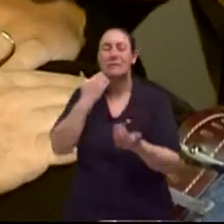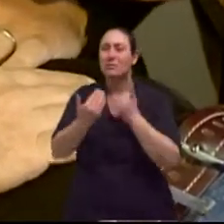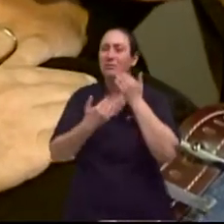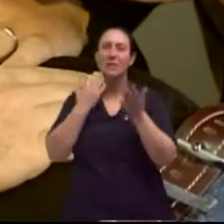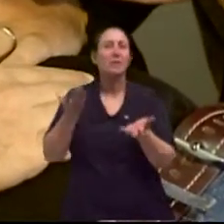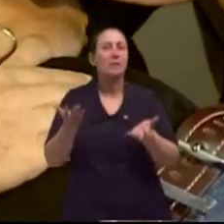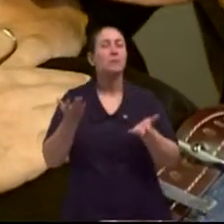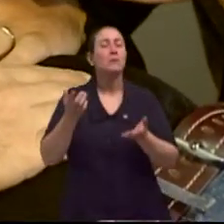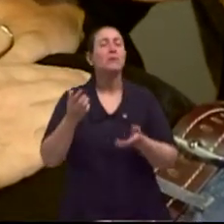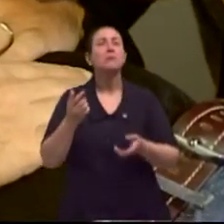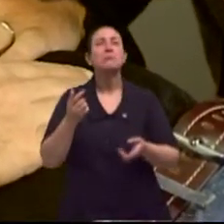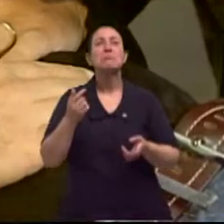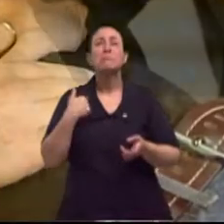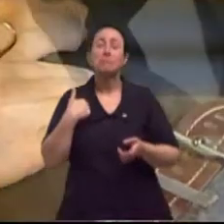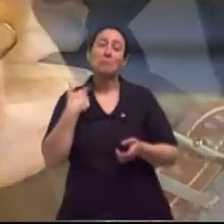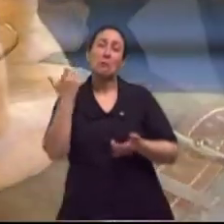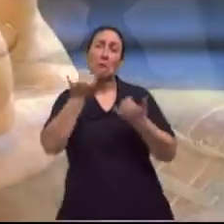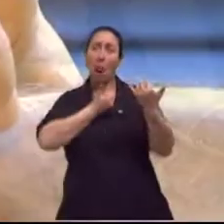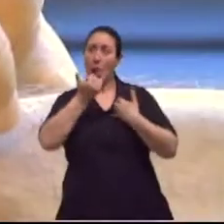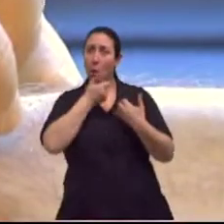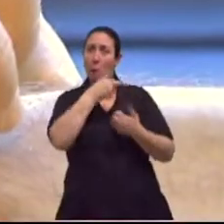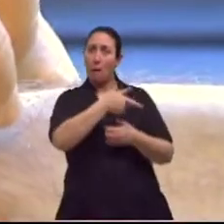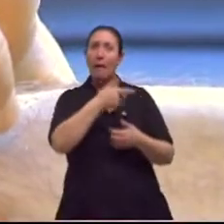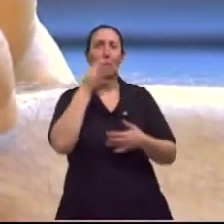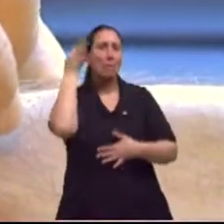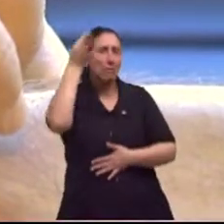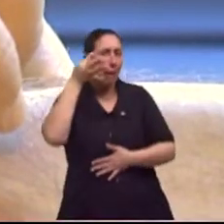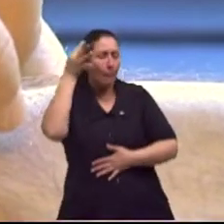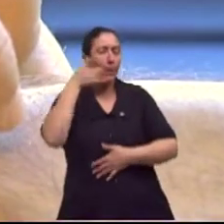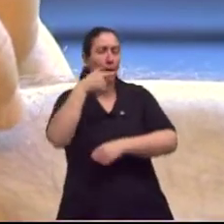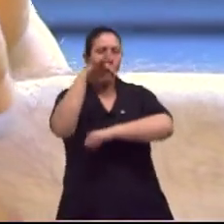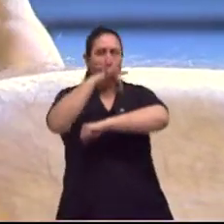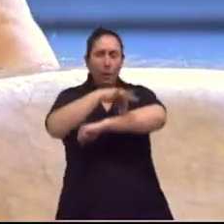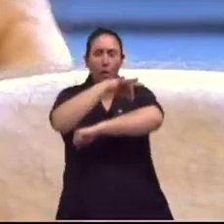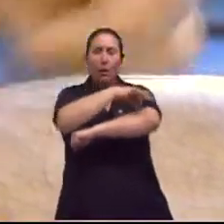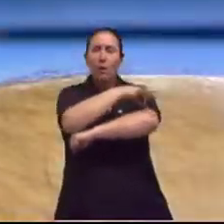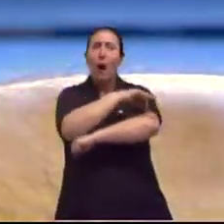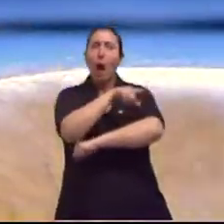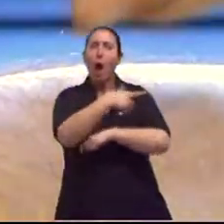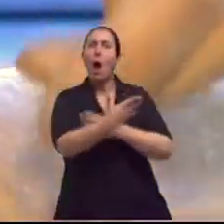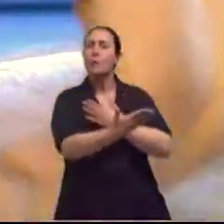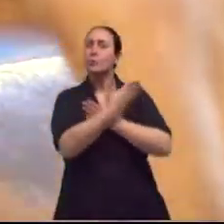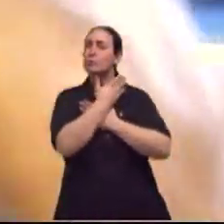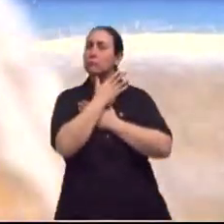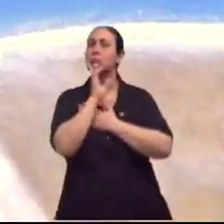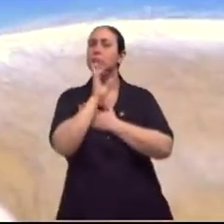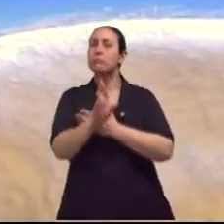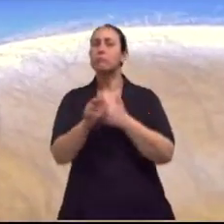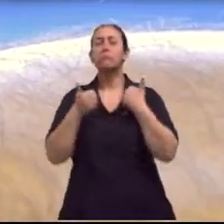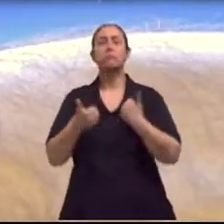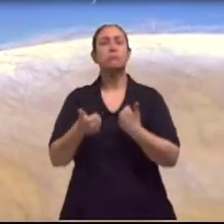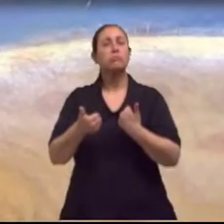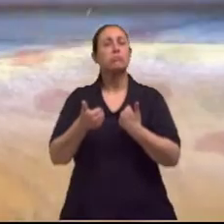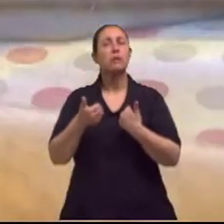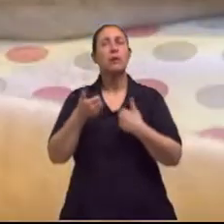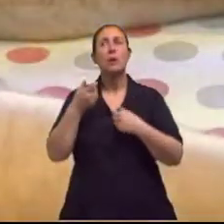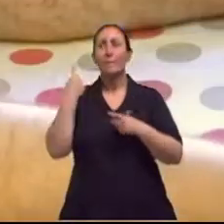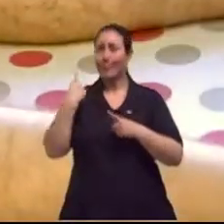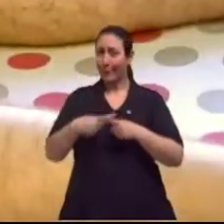paliativo. Eu vi que a terapia em si, aplicada, tem resultados fantásticos. Além de que,